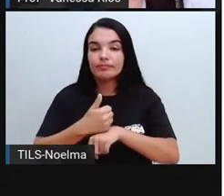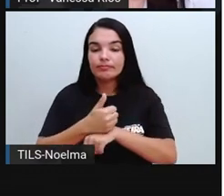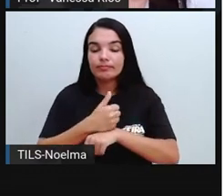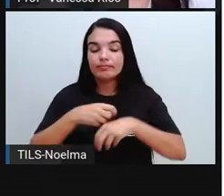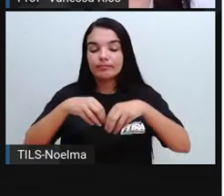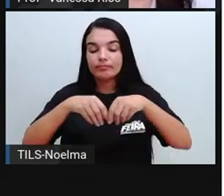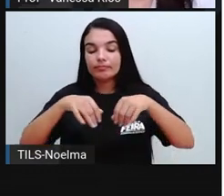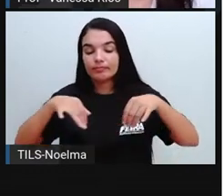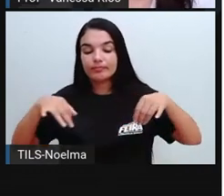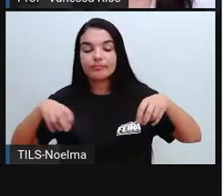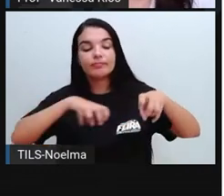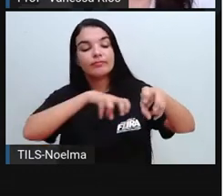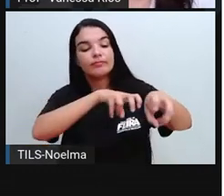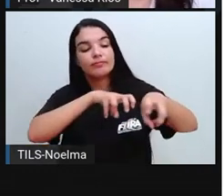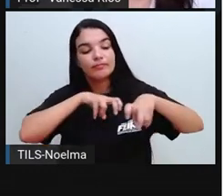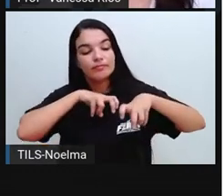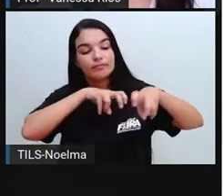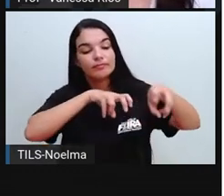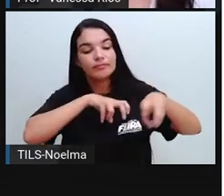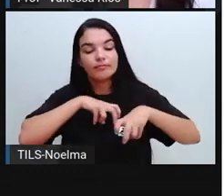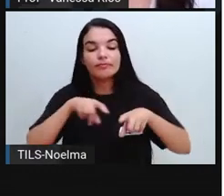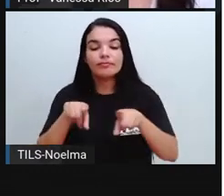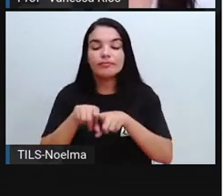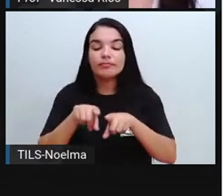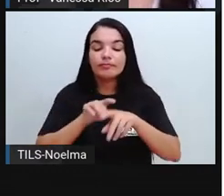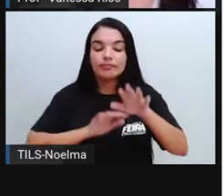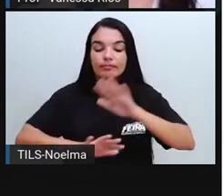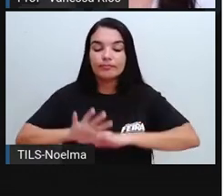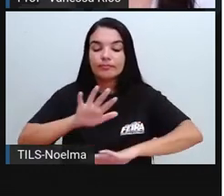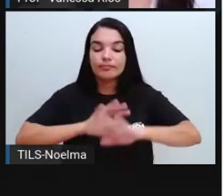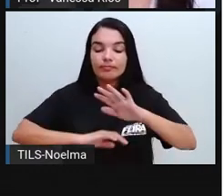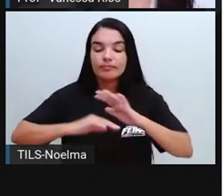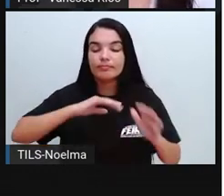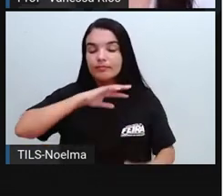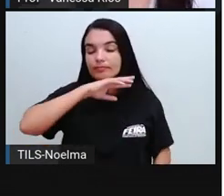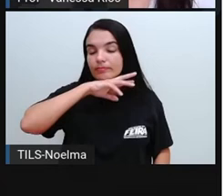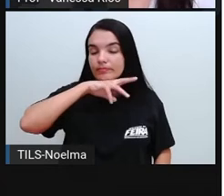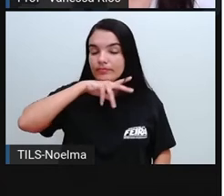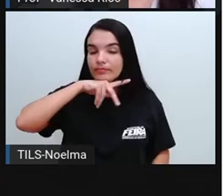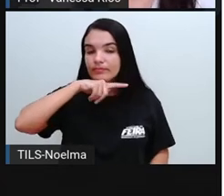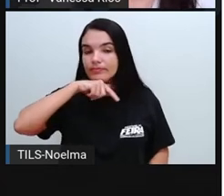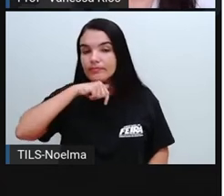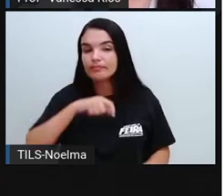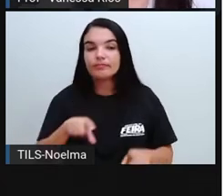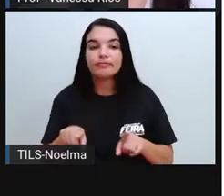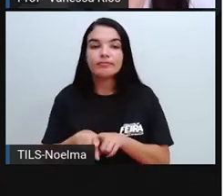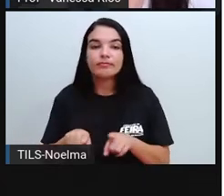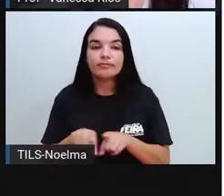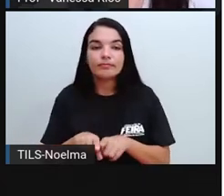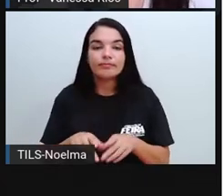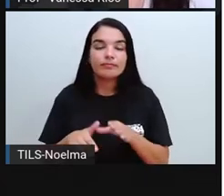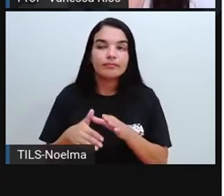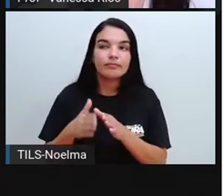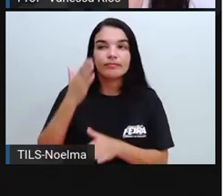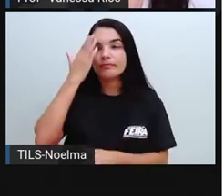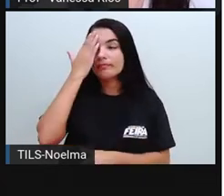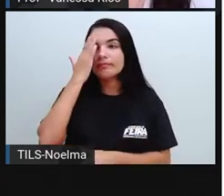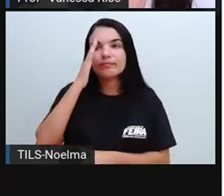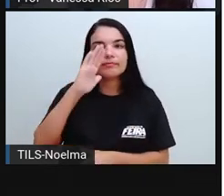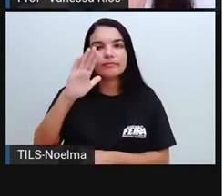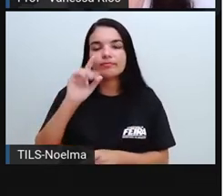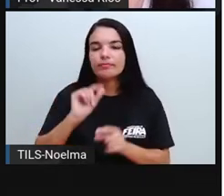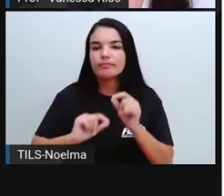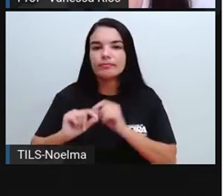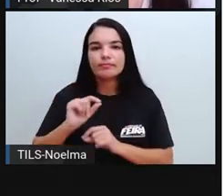pecuária precisa desenvolver. Lembrando principalmente que as produções, né, cada dia que passa tem a